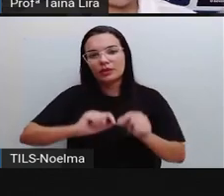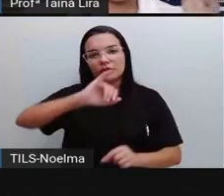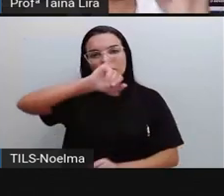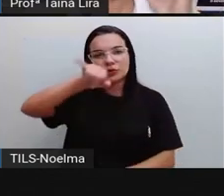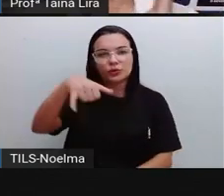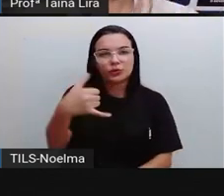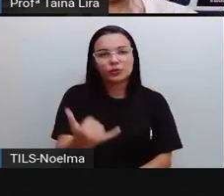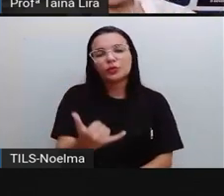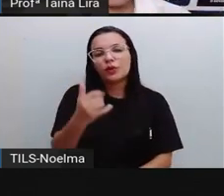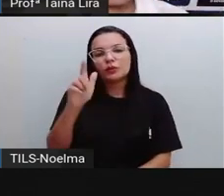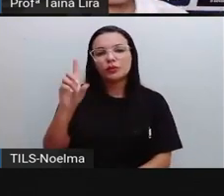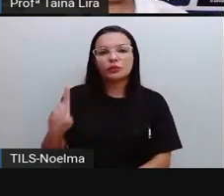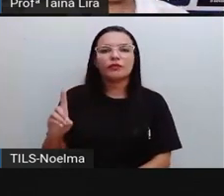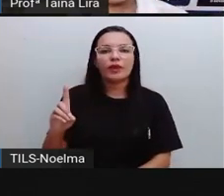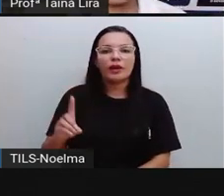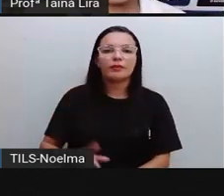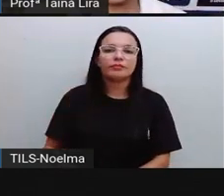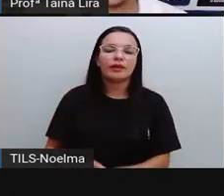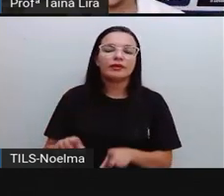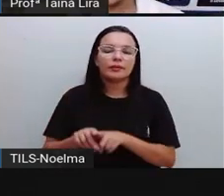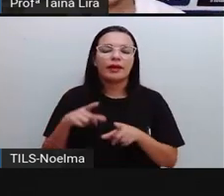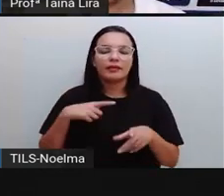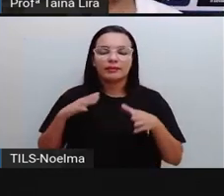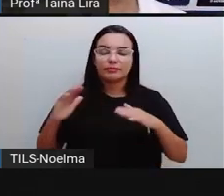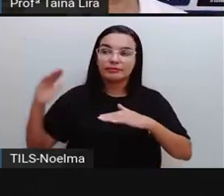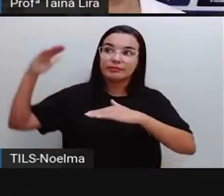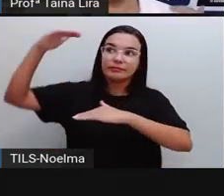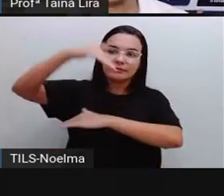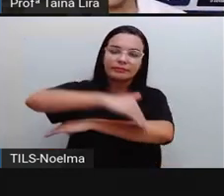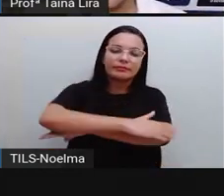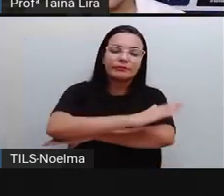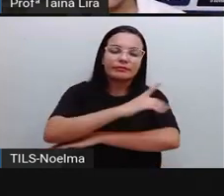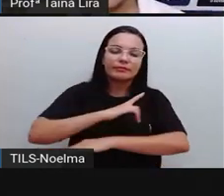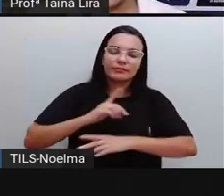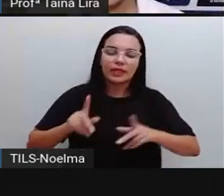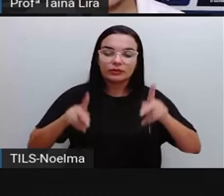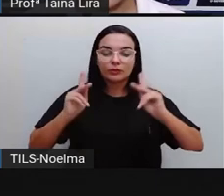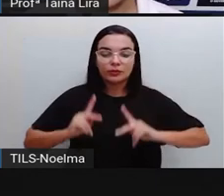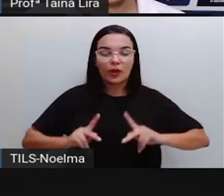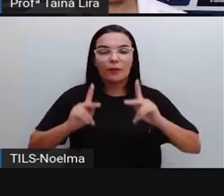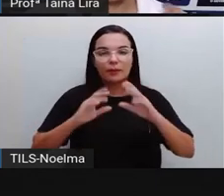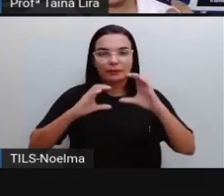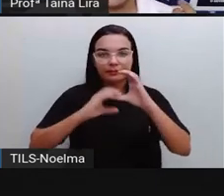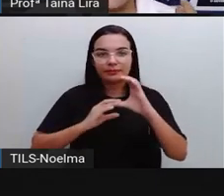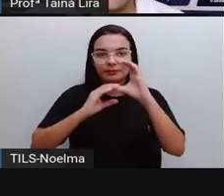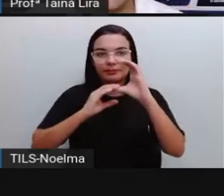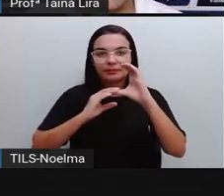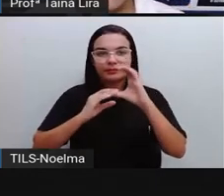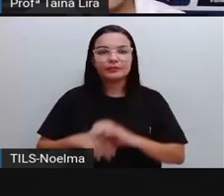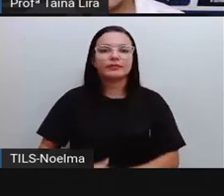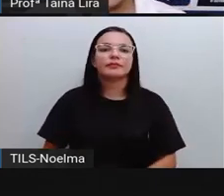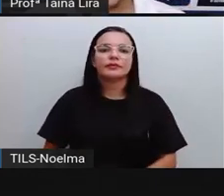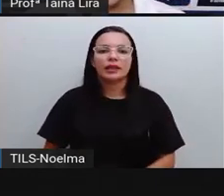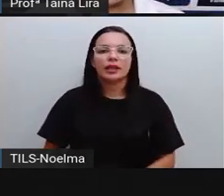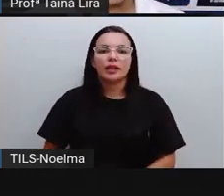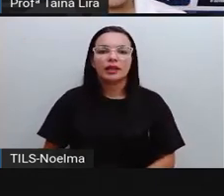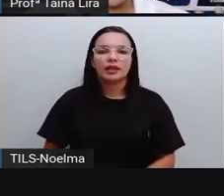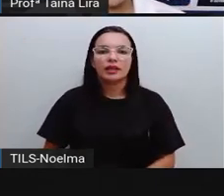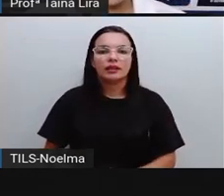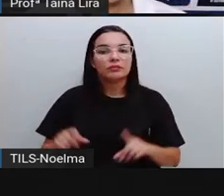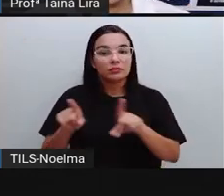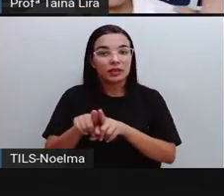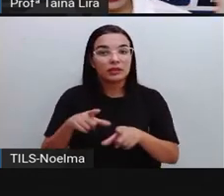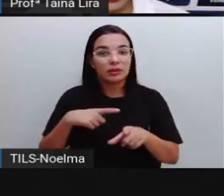onde passa o Shopping Boulevard, certo? Então, em sua gestão, ele instalou o centro industrial do